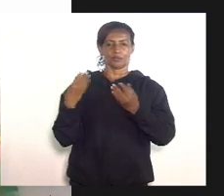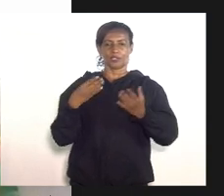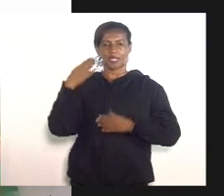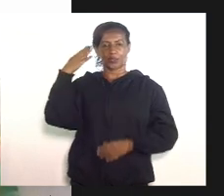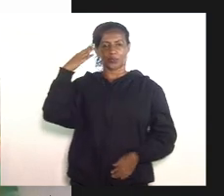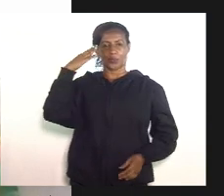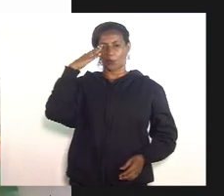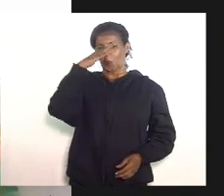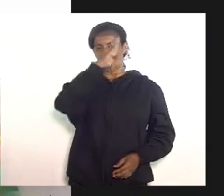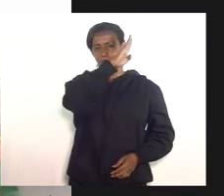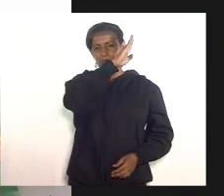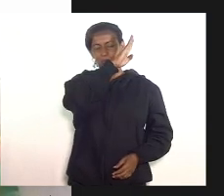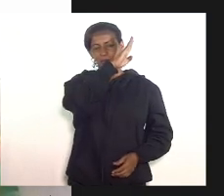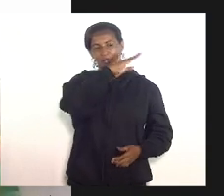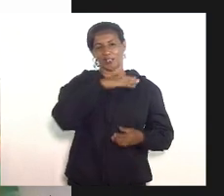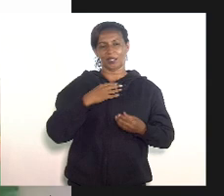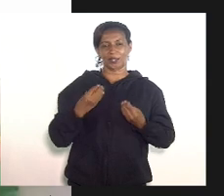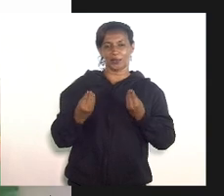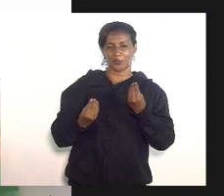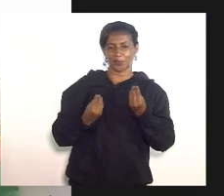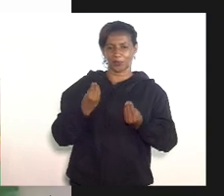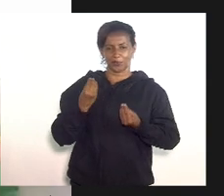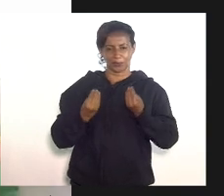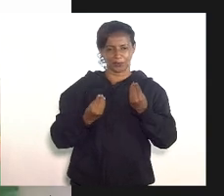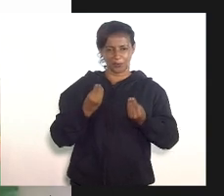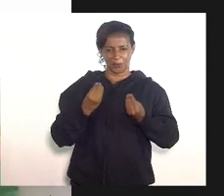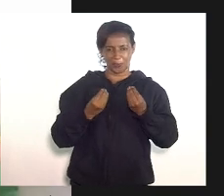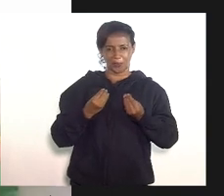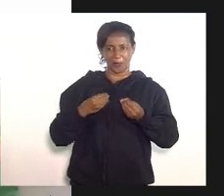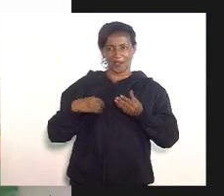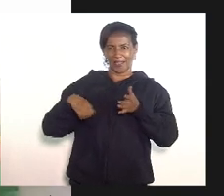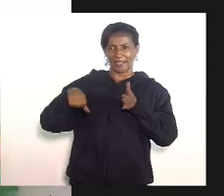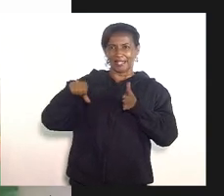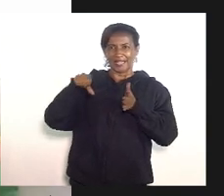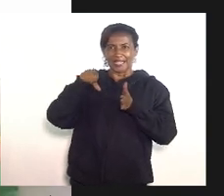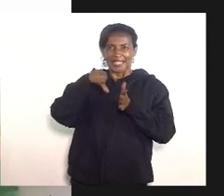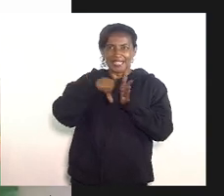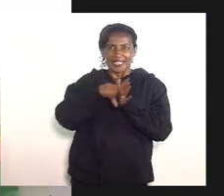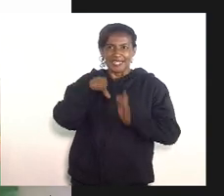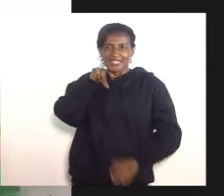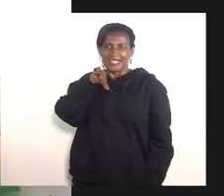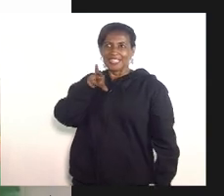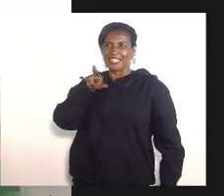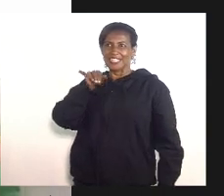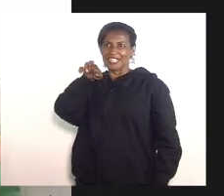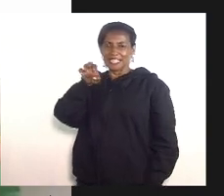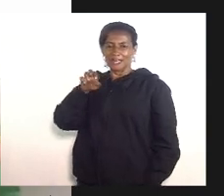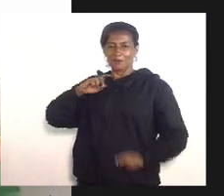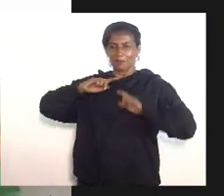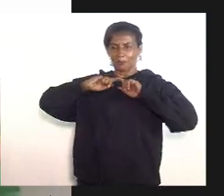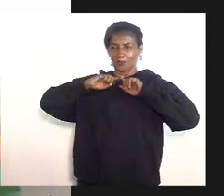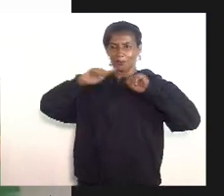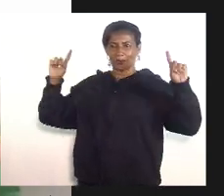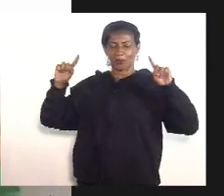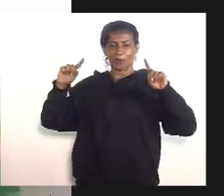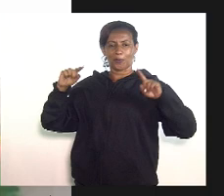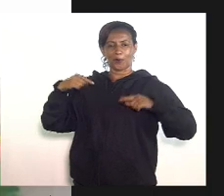como um criminoso que profere com a sua